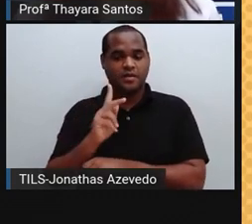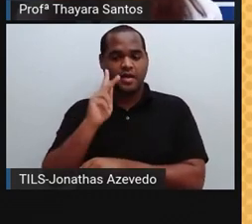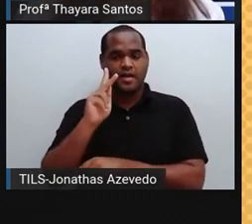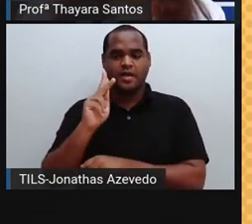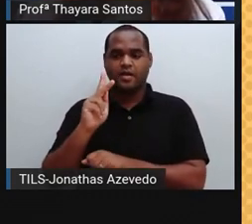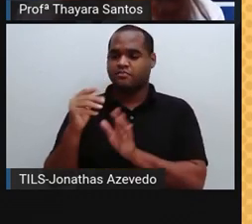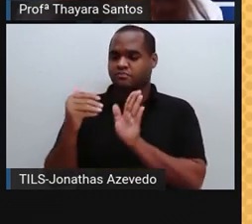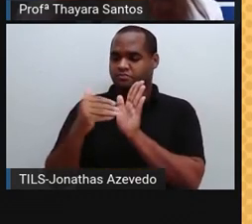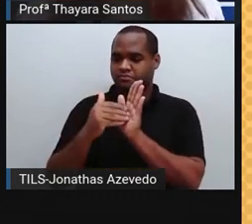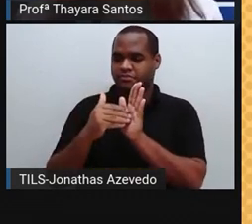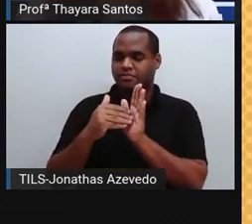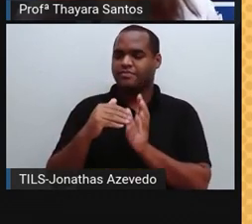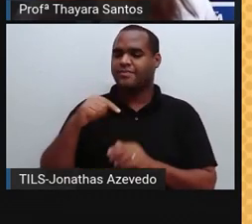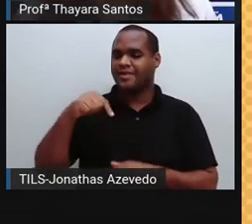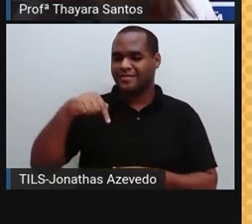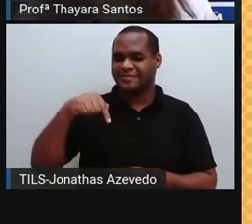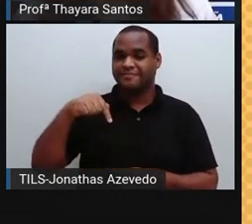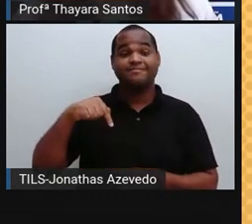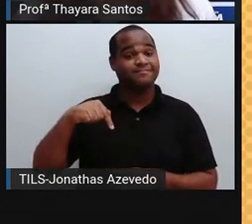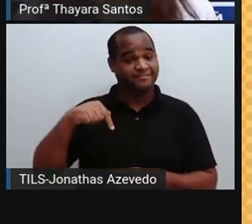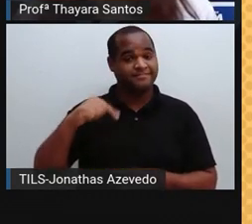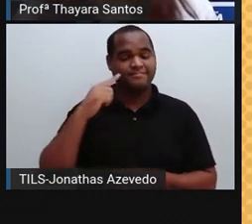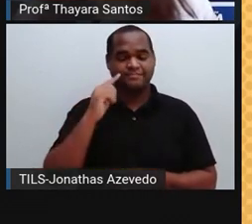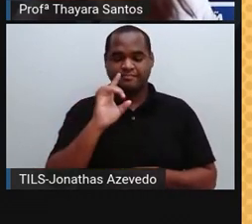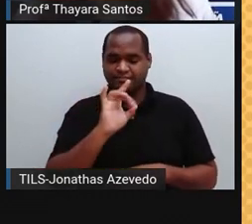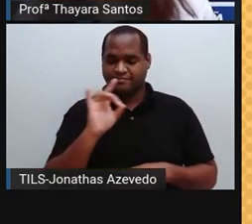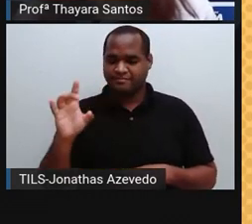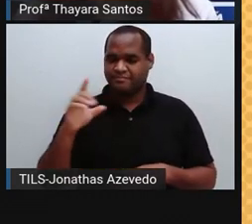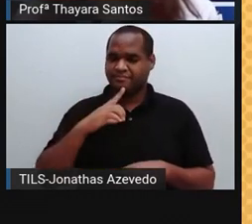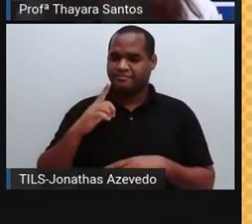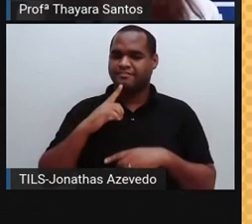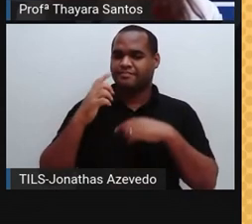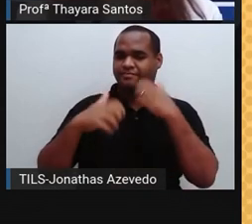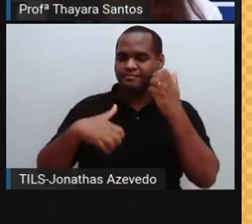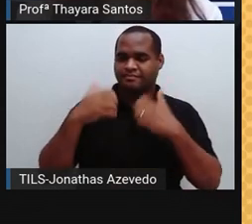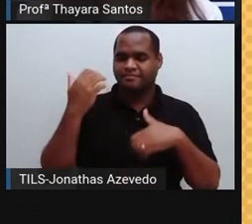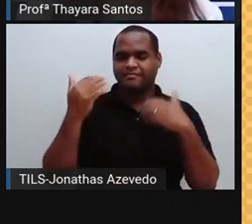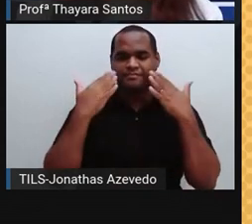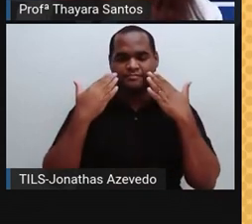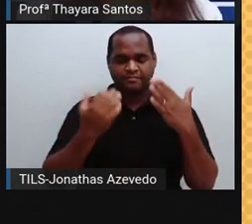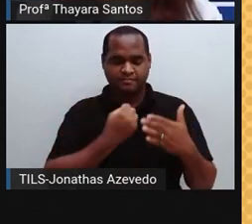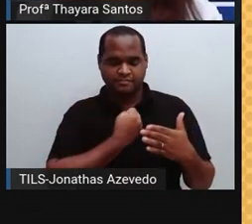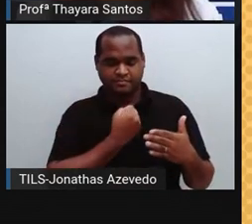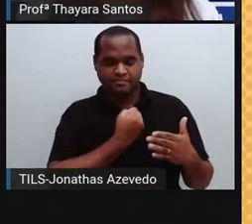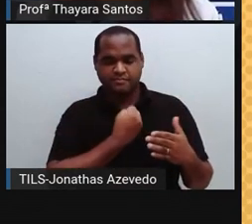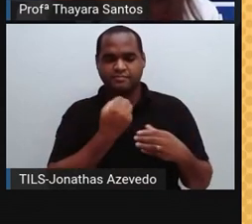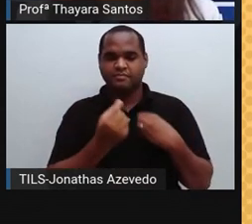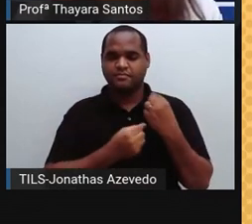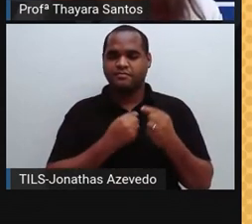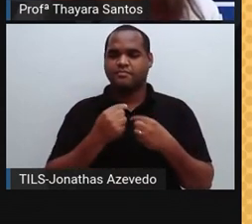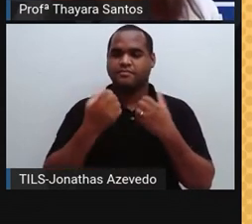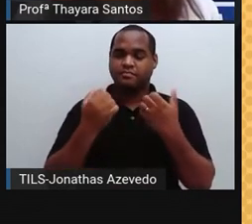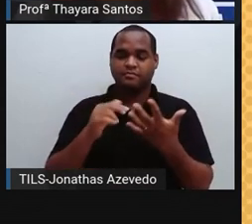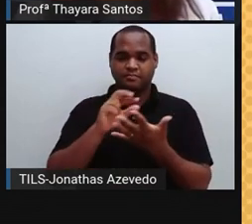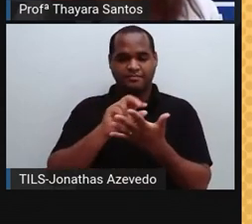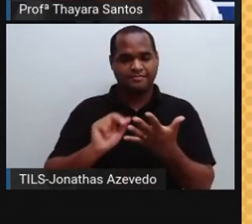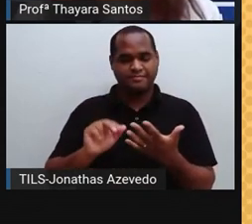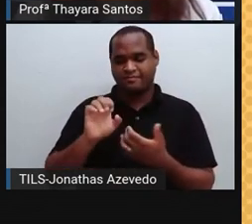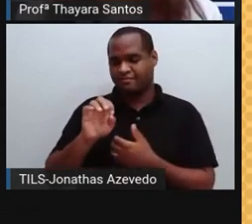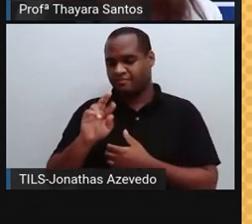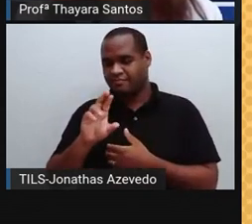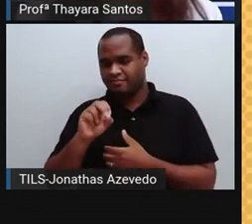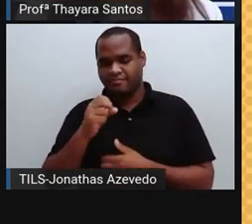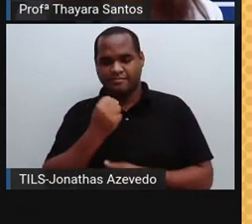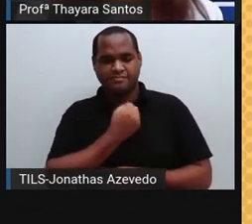até Q. E cada camada eletrônica dessa vai comportar um número específico de elétrons. Então, o número